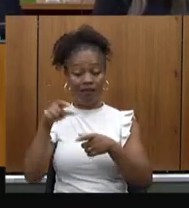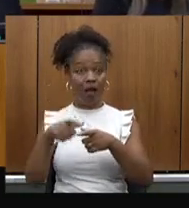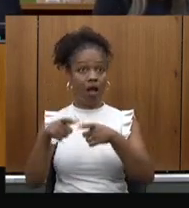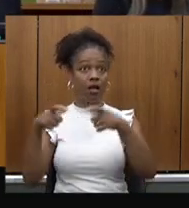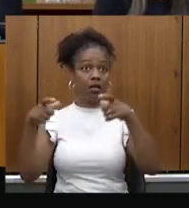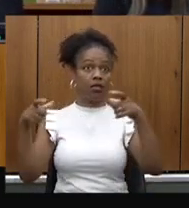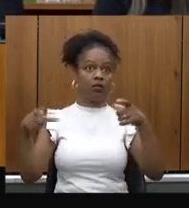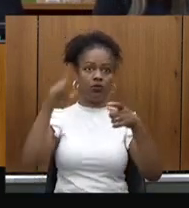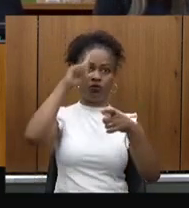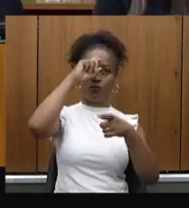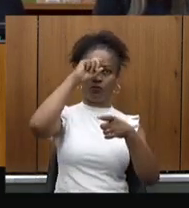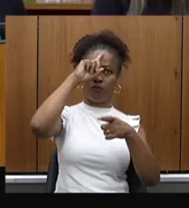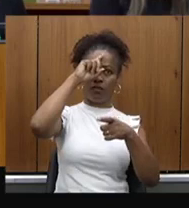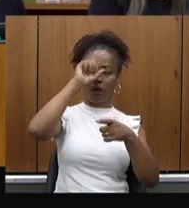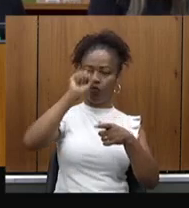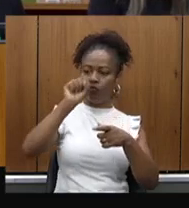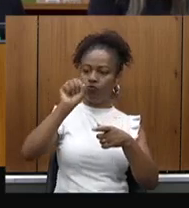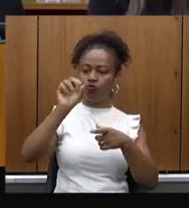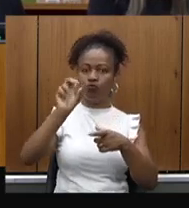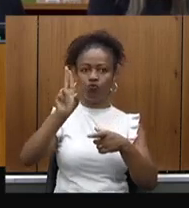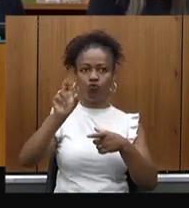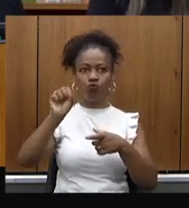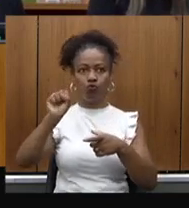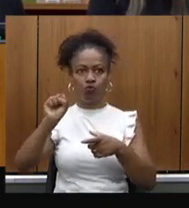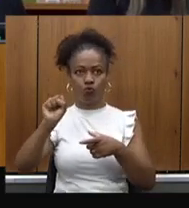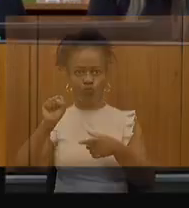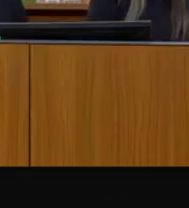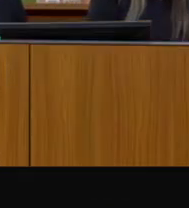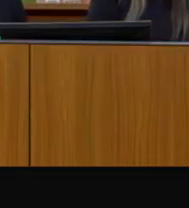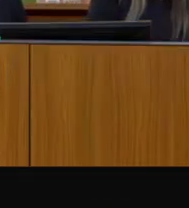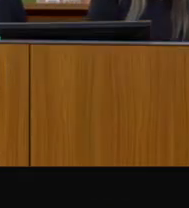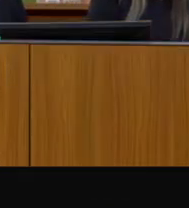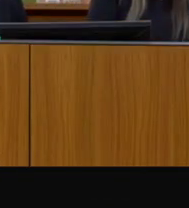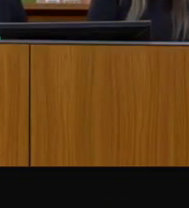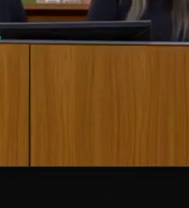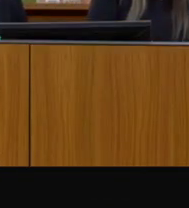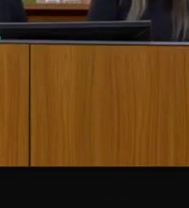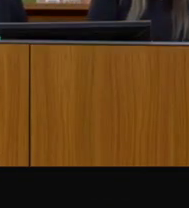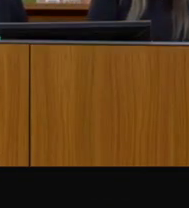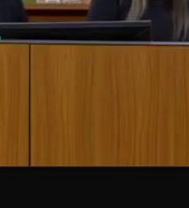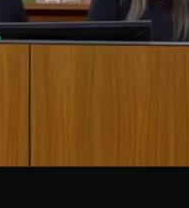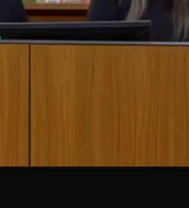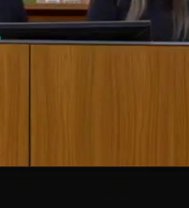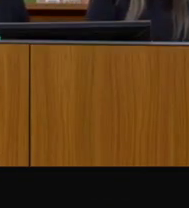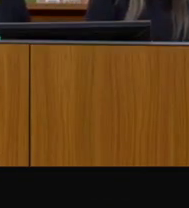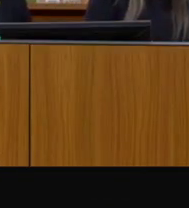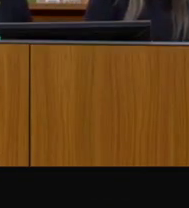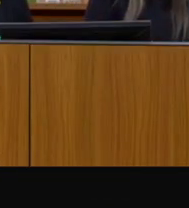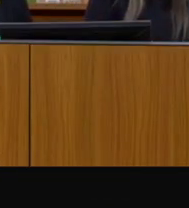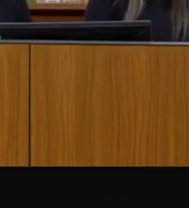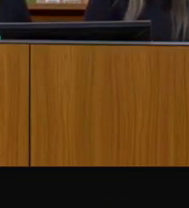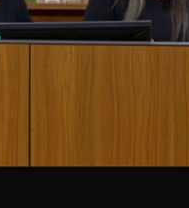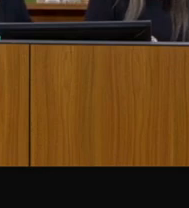do SUS, do interior de Minas, 100% SUS, inclusive. Pode passar.